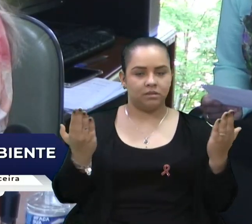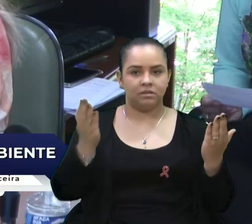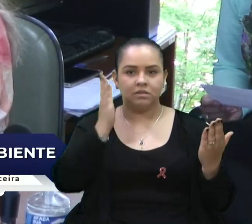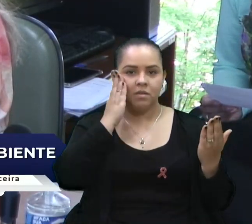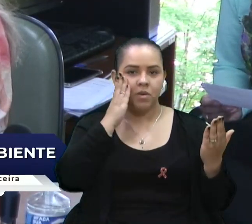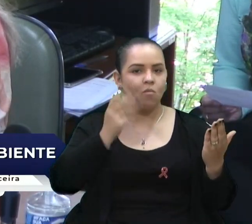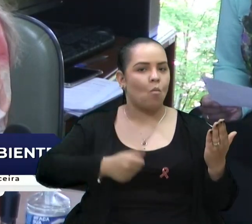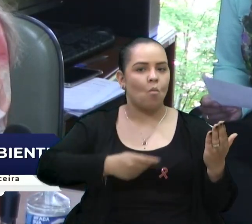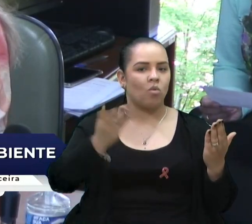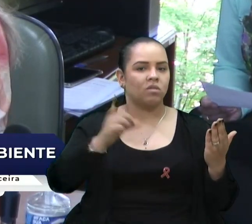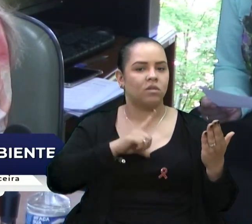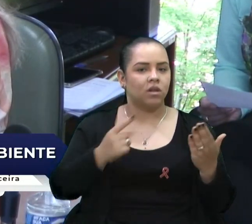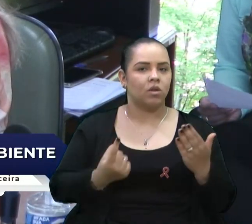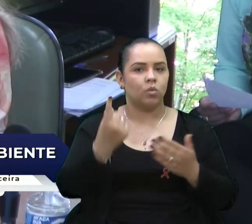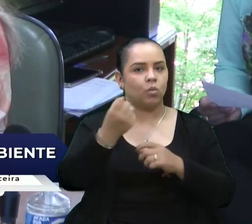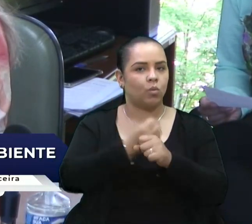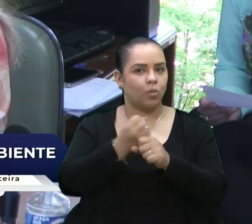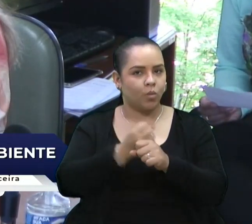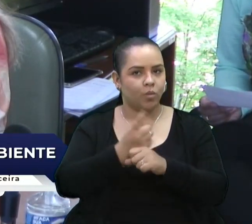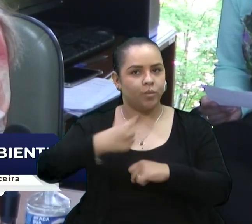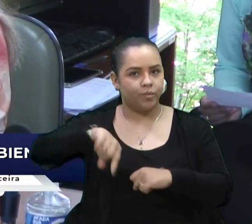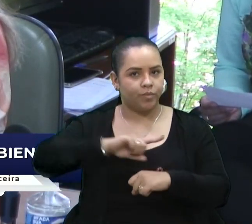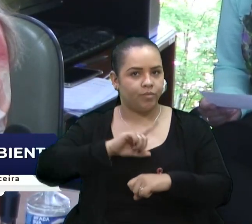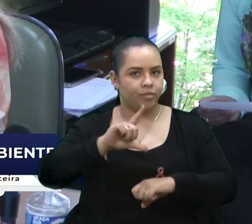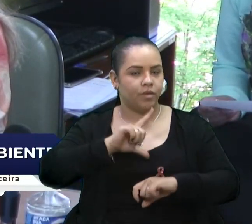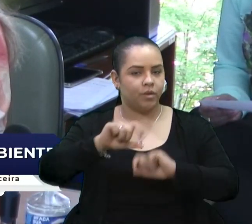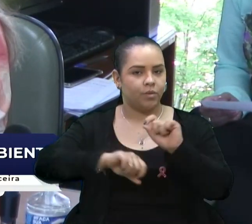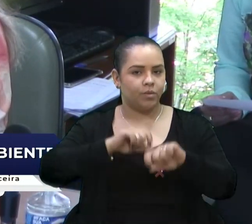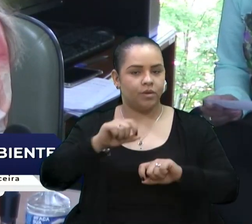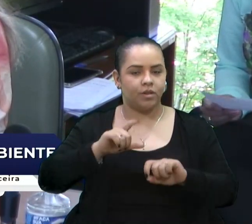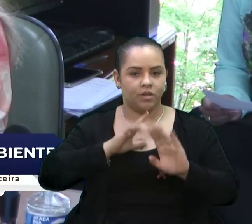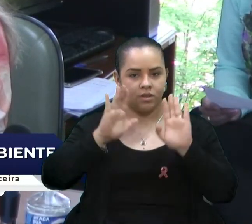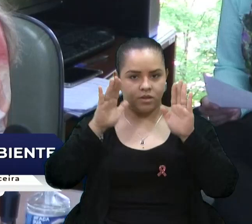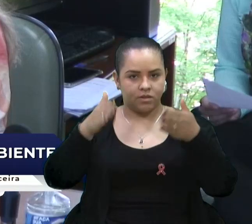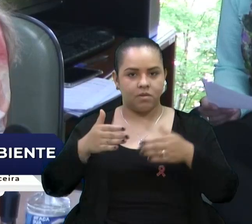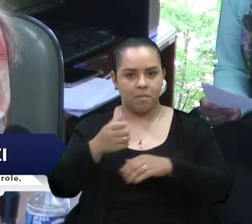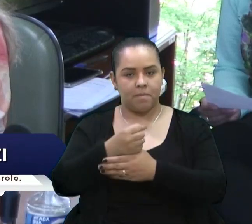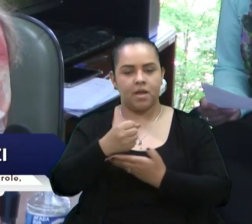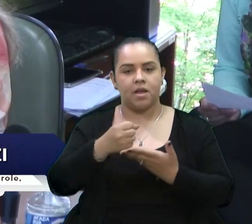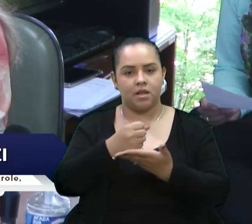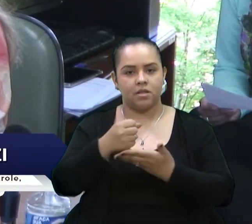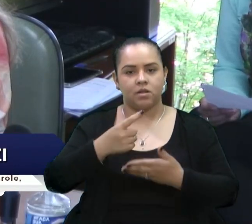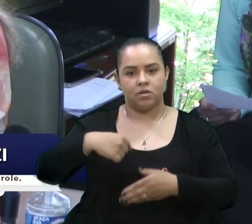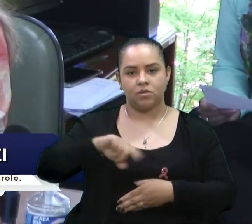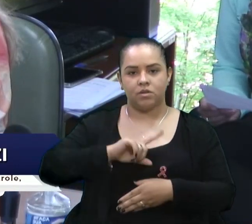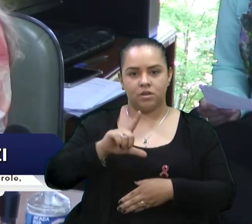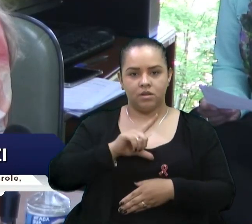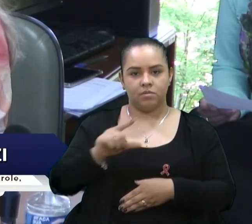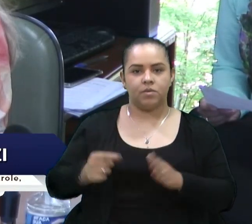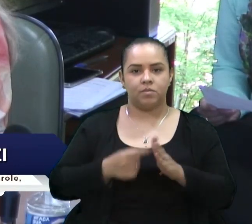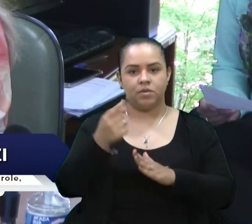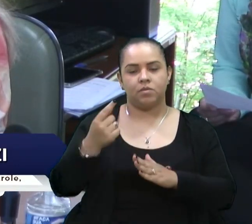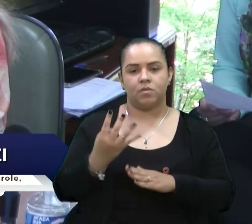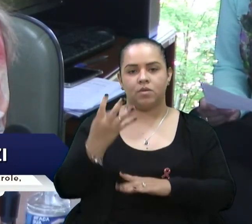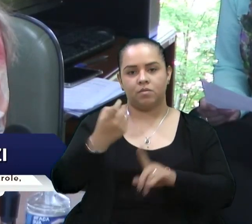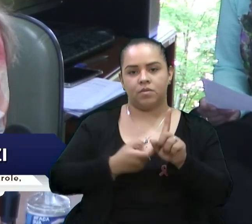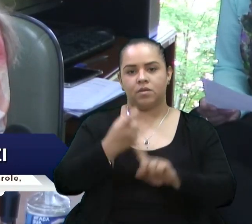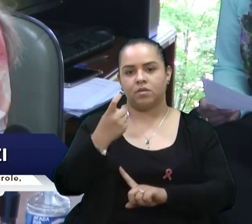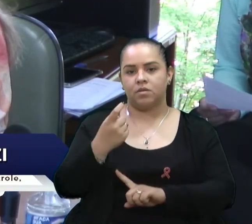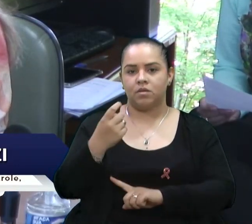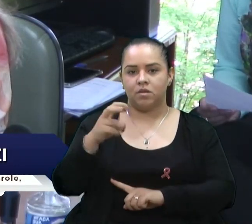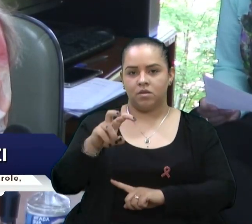corrente. Então, o que nós temos aqui? Na atenção básica, nós tínhamos realizado, no primeiro quadrimestre, 509 mil ações.